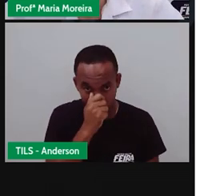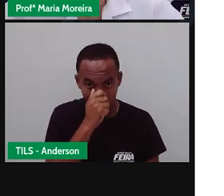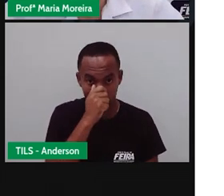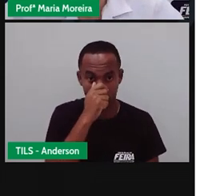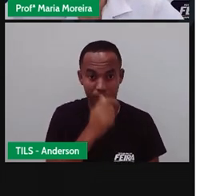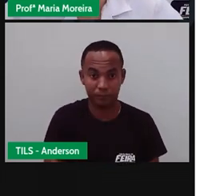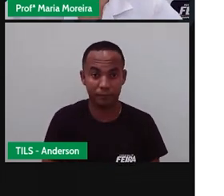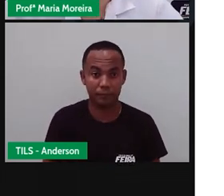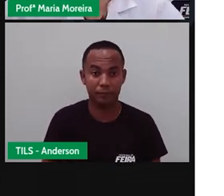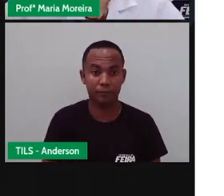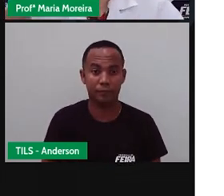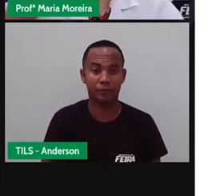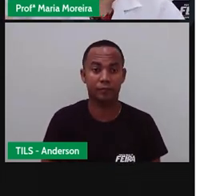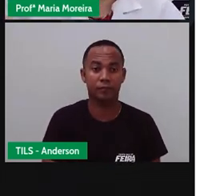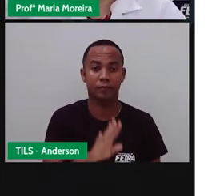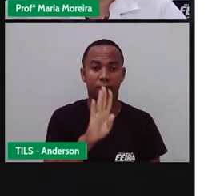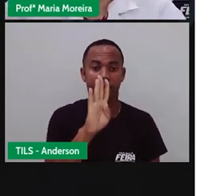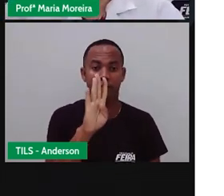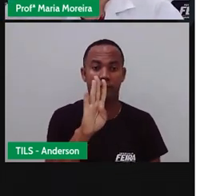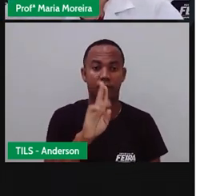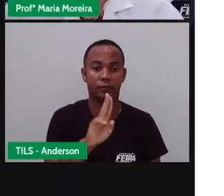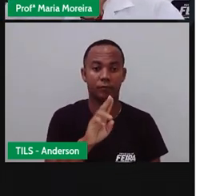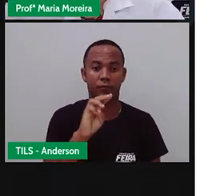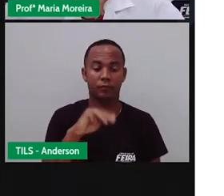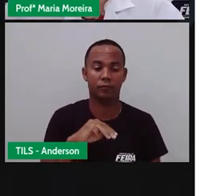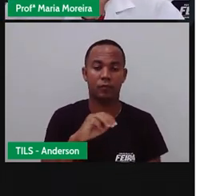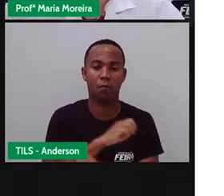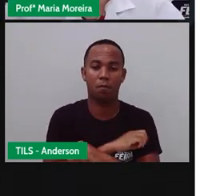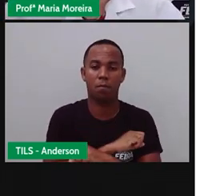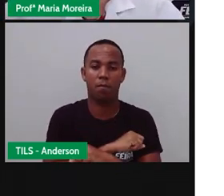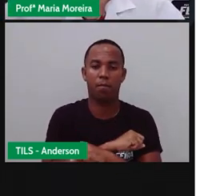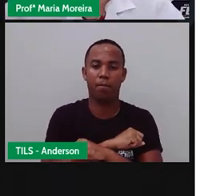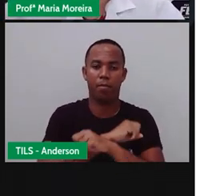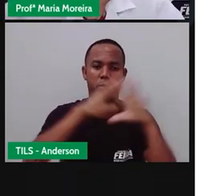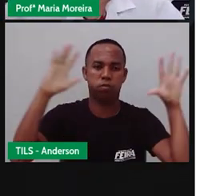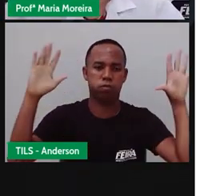Bum. Que é o exemplo que a prova mais deu aqui. É o quê?